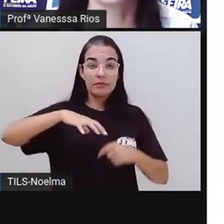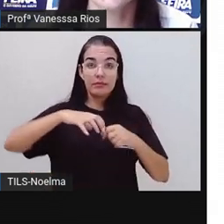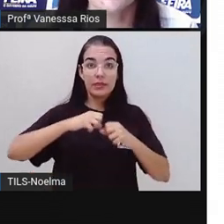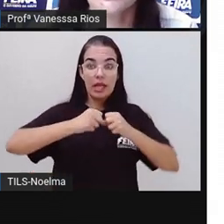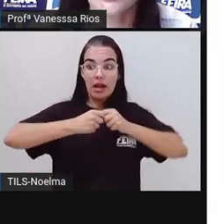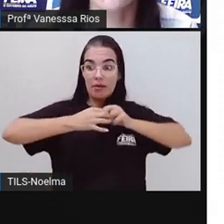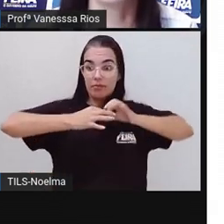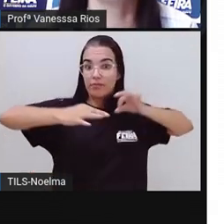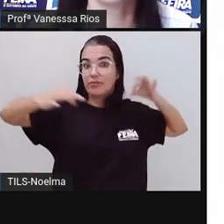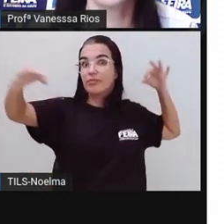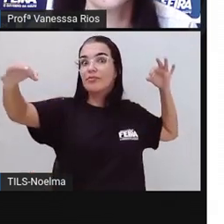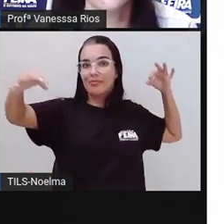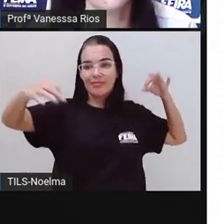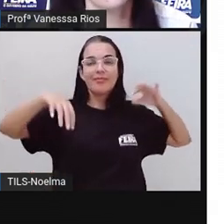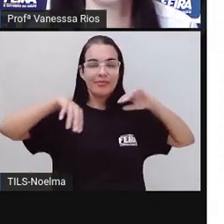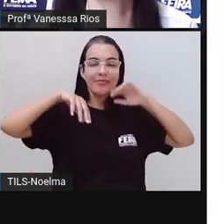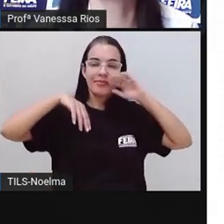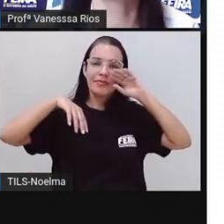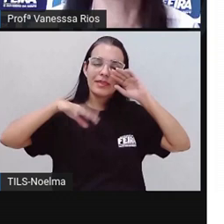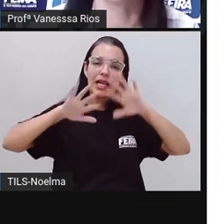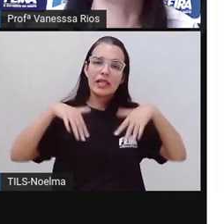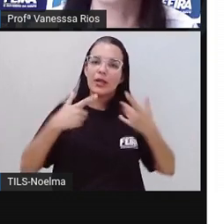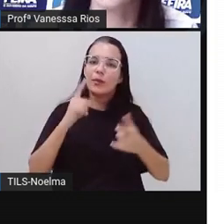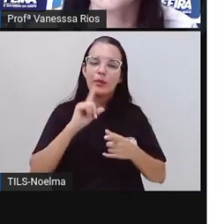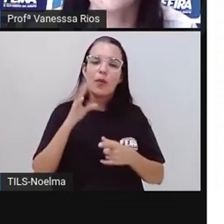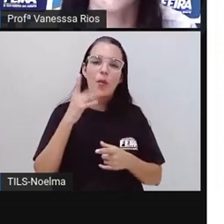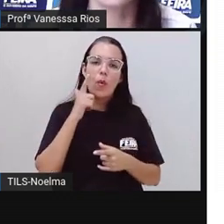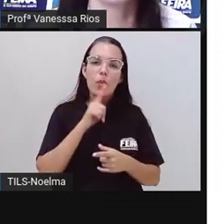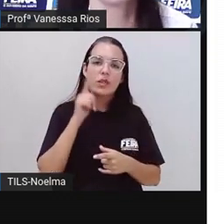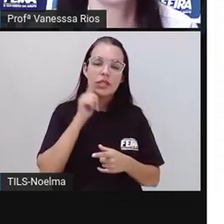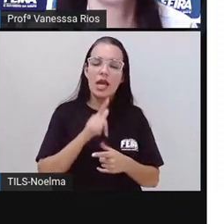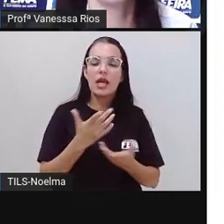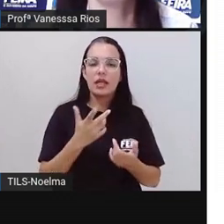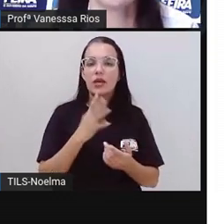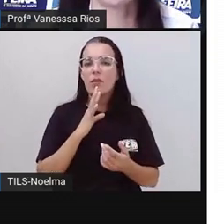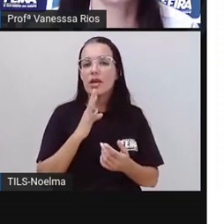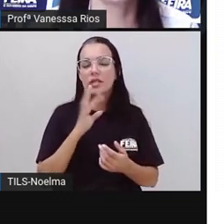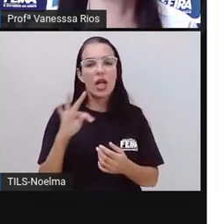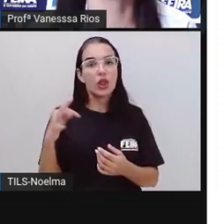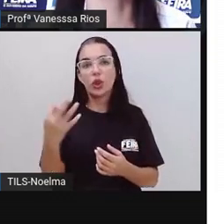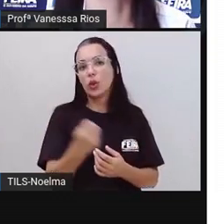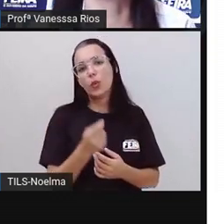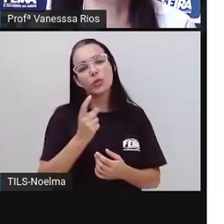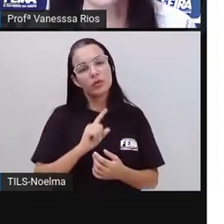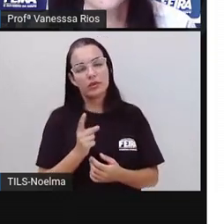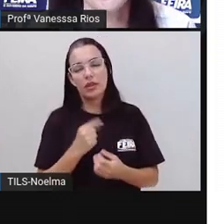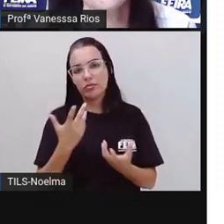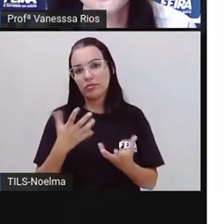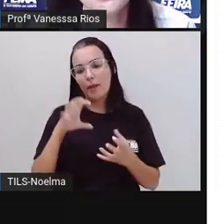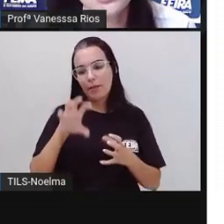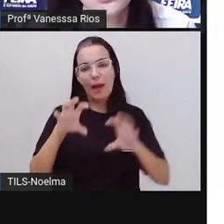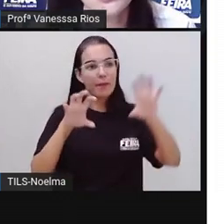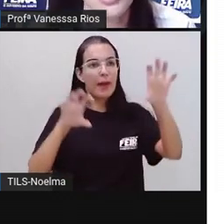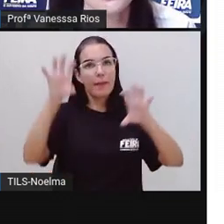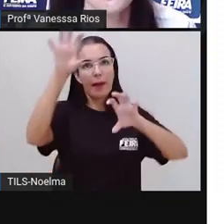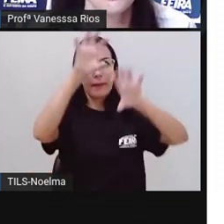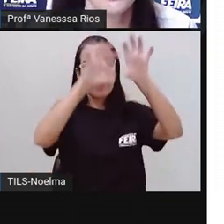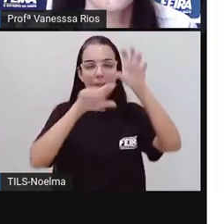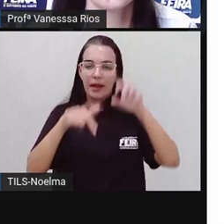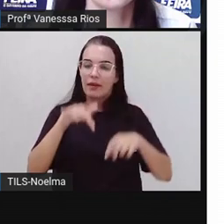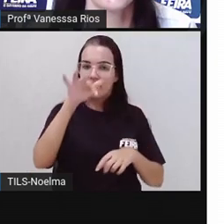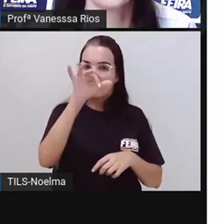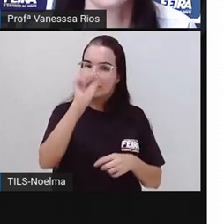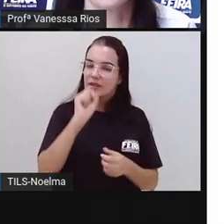extensos, muito grandes, e a gente não consegue conhecer, de fato, todos os cantos pertencentes aí